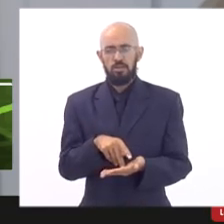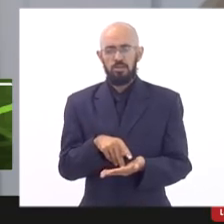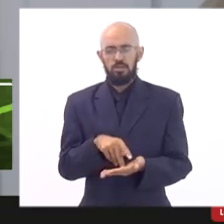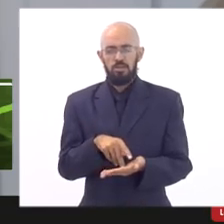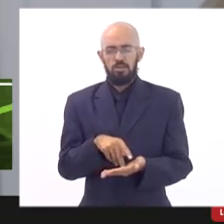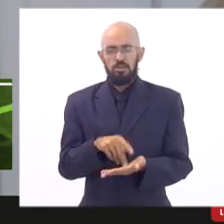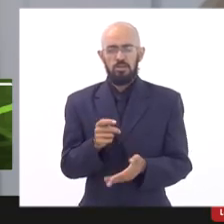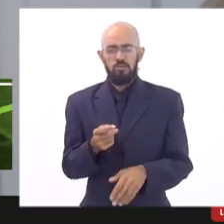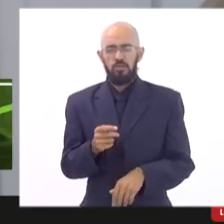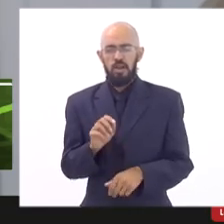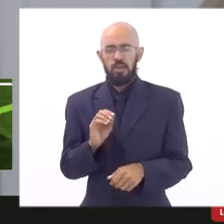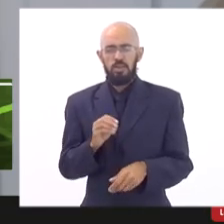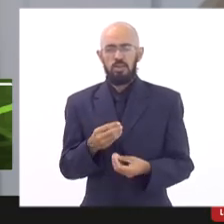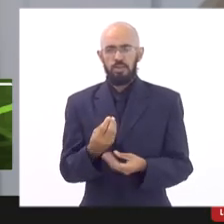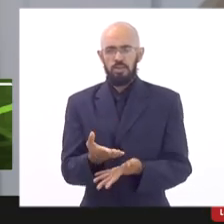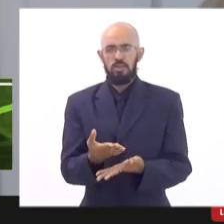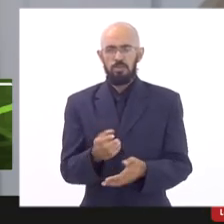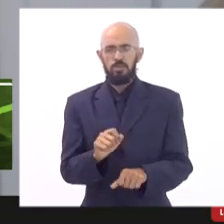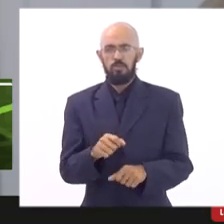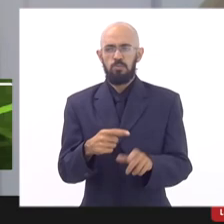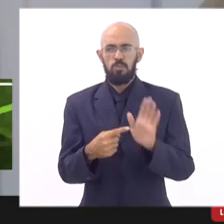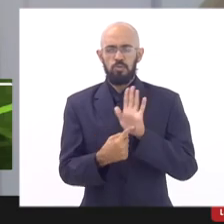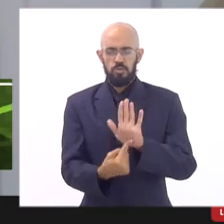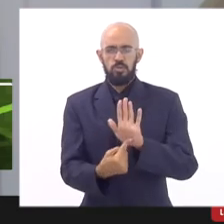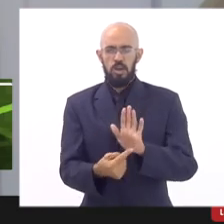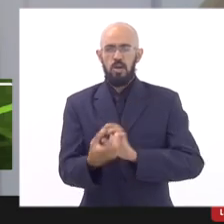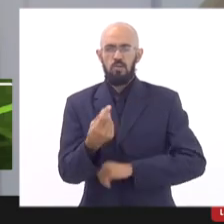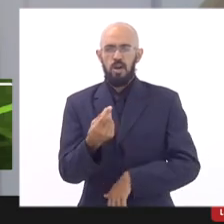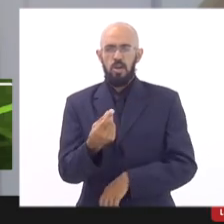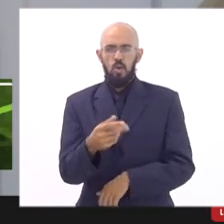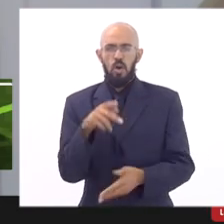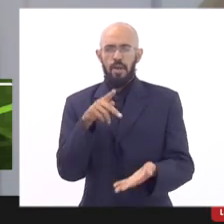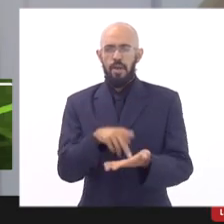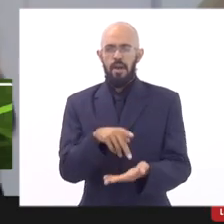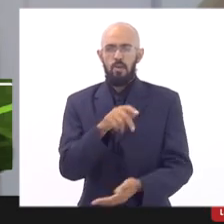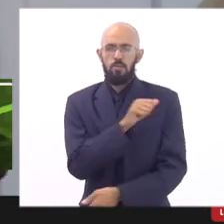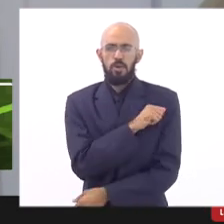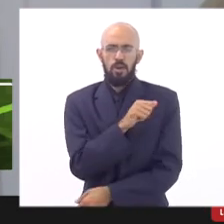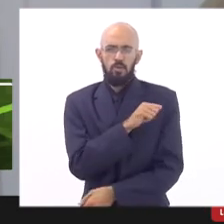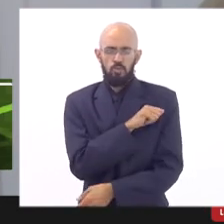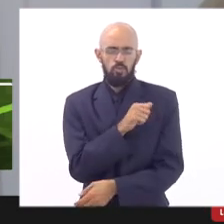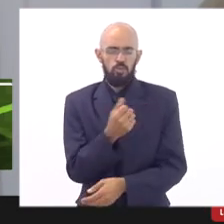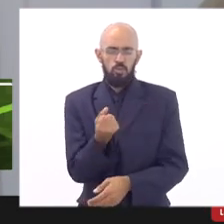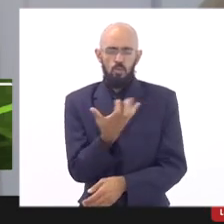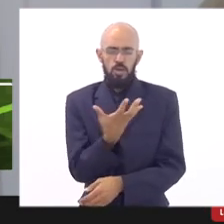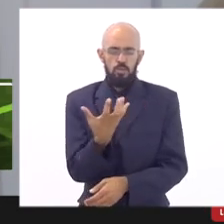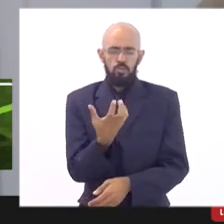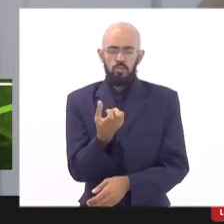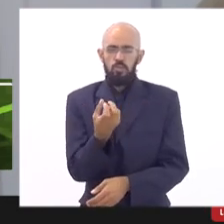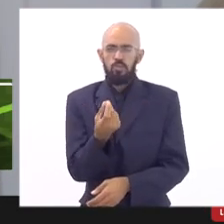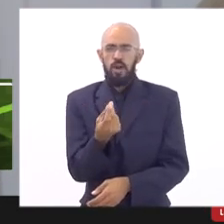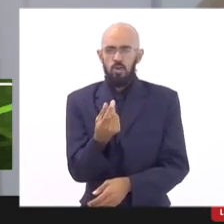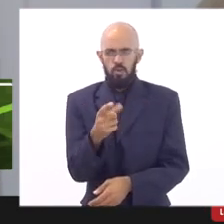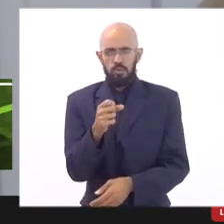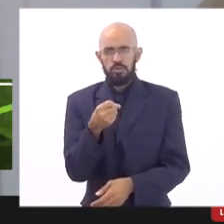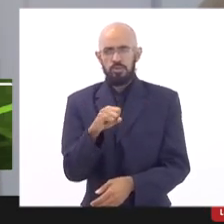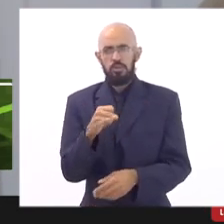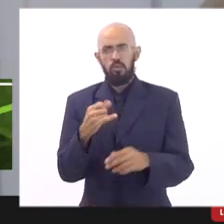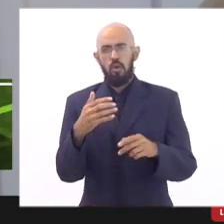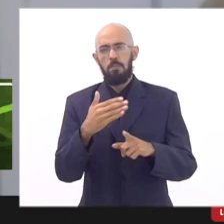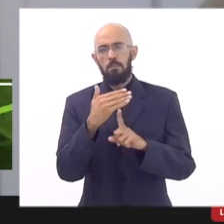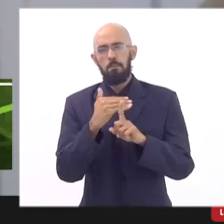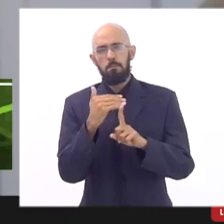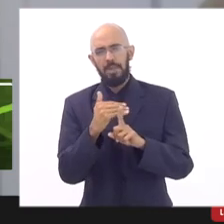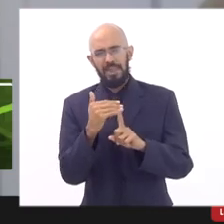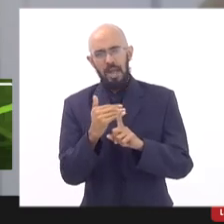por aluno e tem uma diferença quando a escola é parcial integral tem algumas especificidades